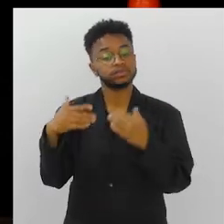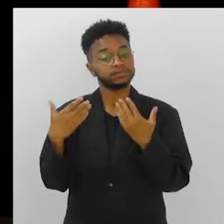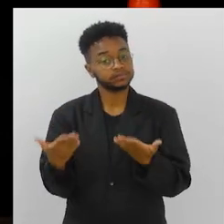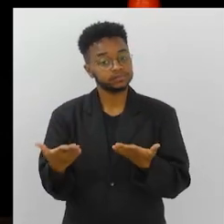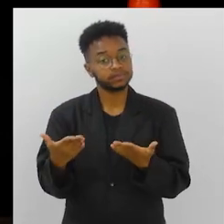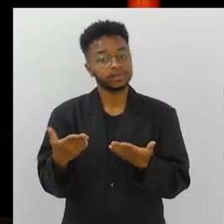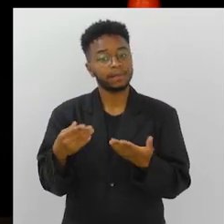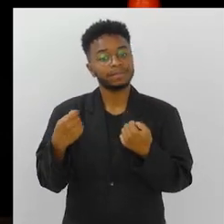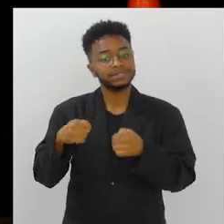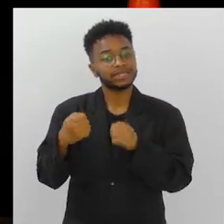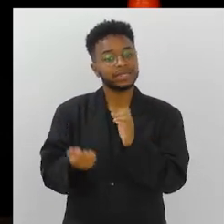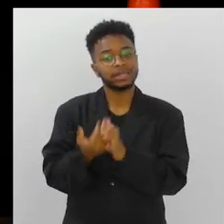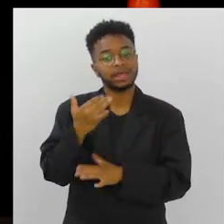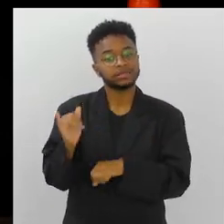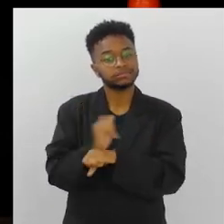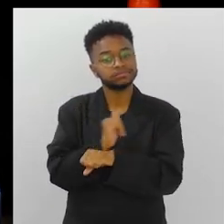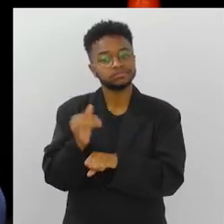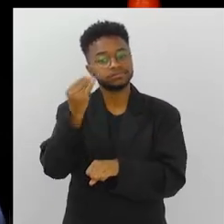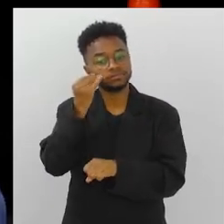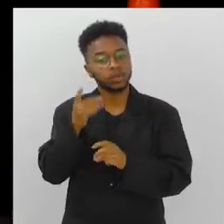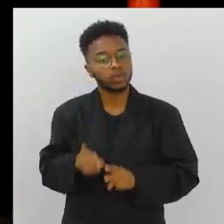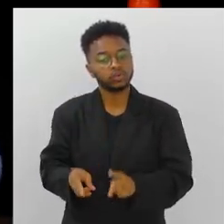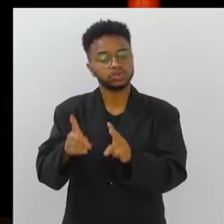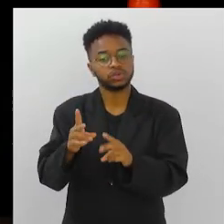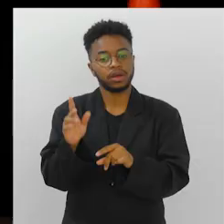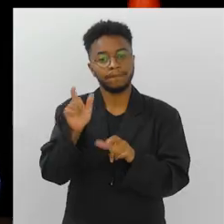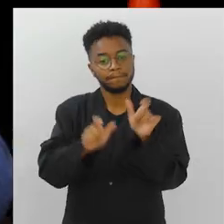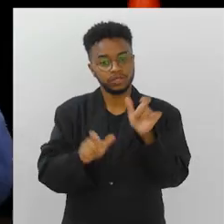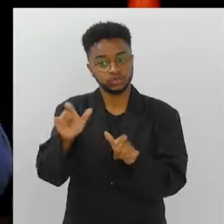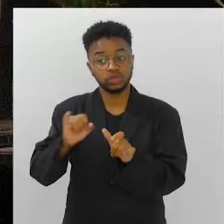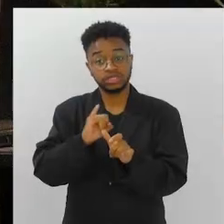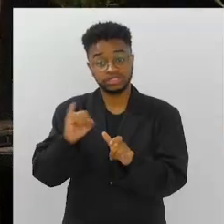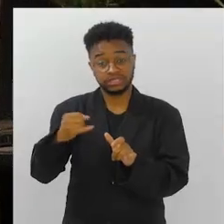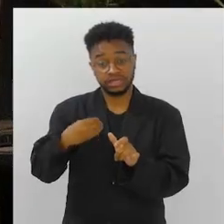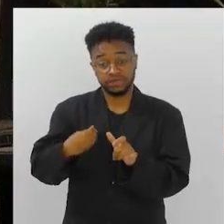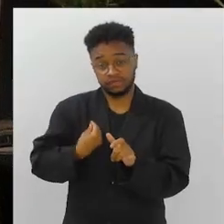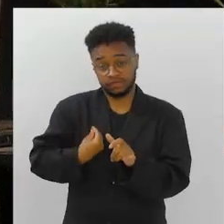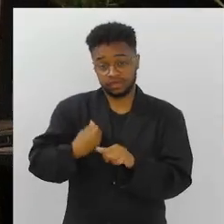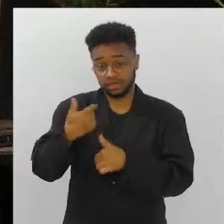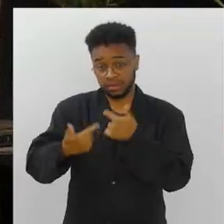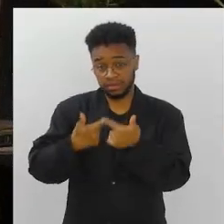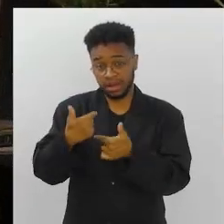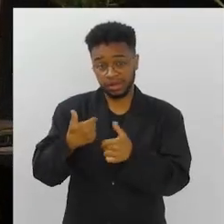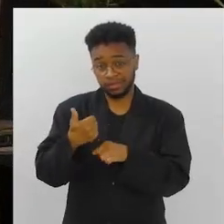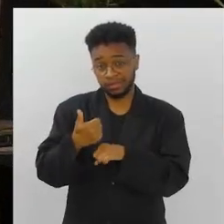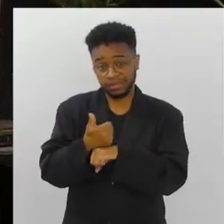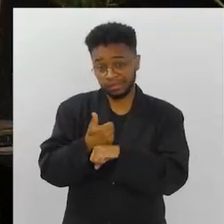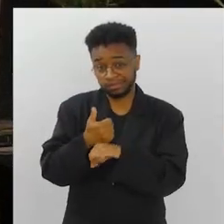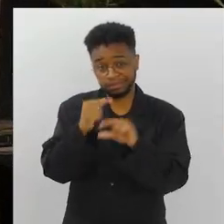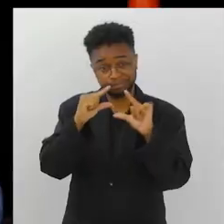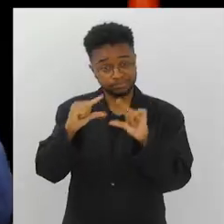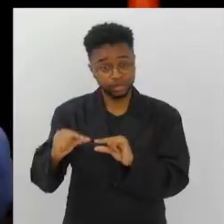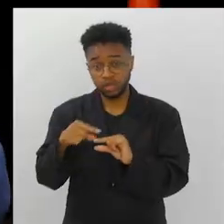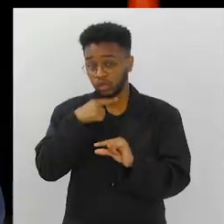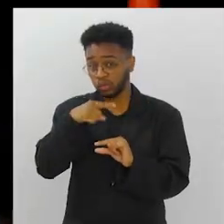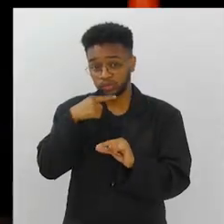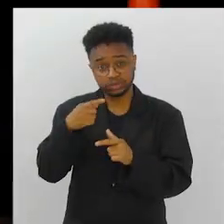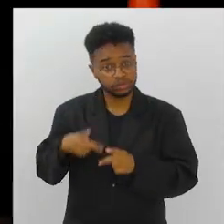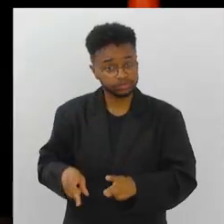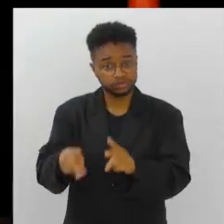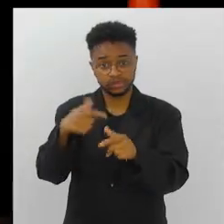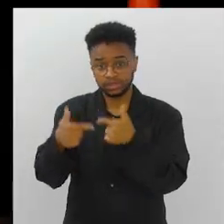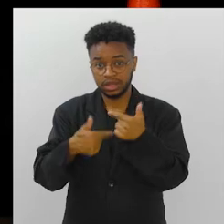formas de manter essa pessoa, mesmo numa situação precária, porque ela não vai ter mais condição de